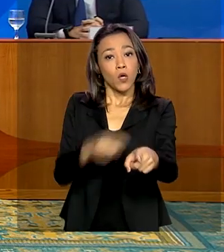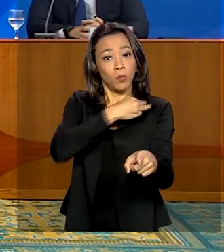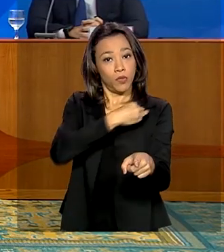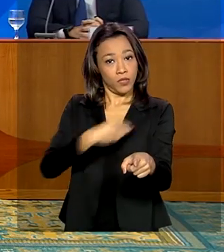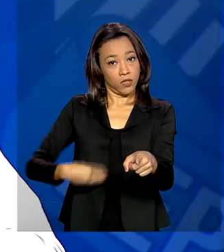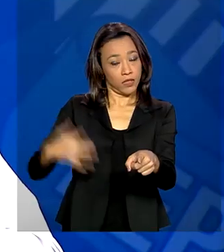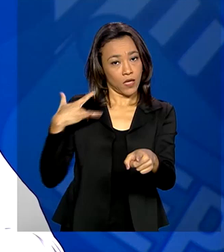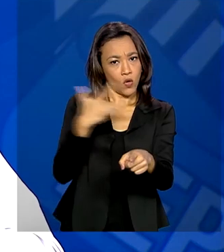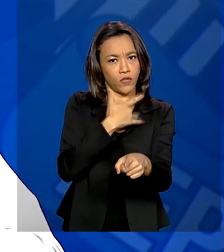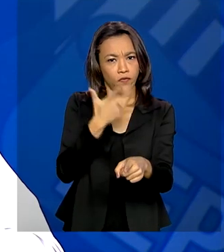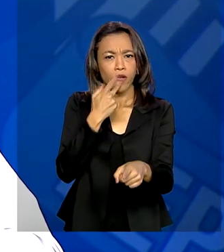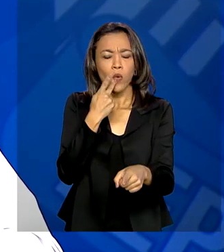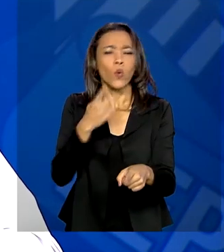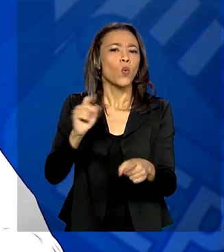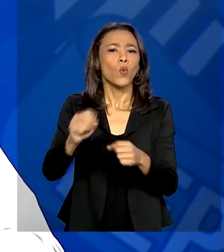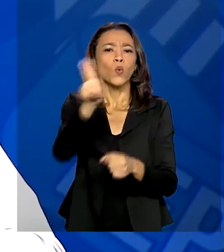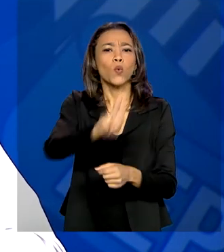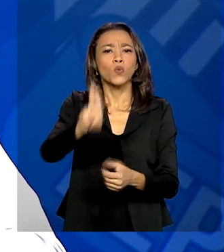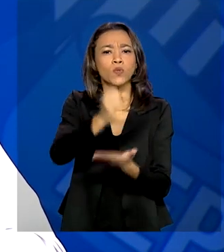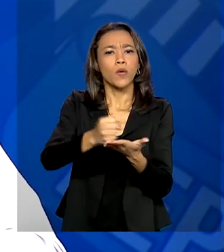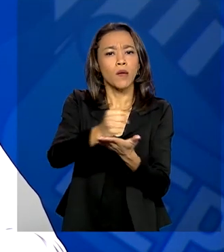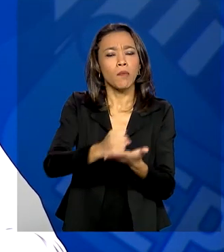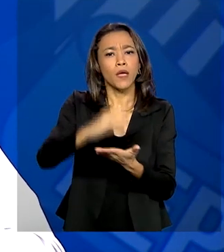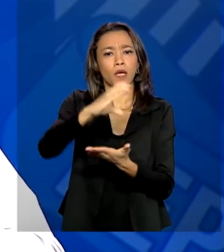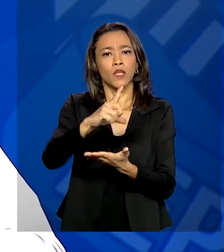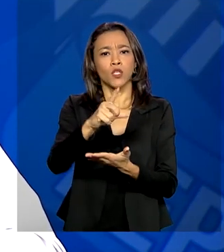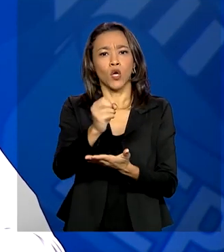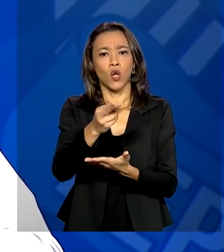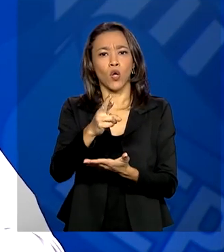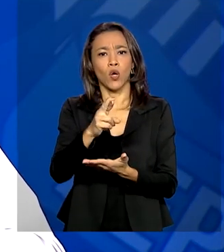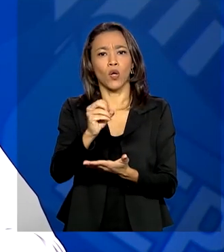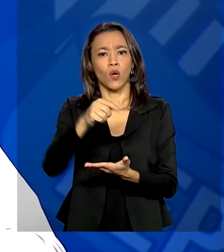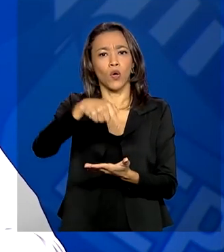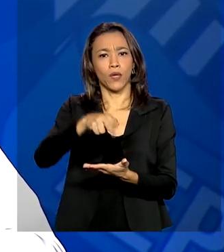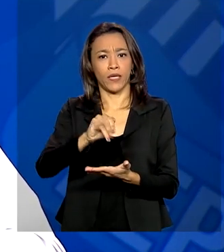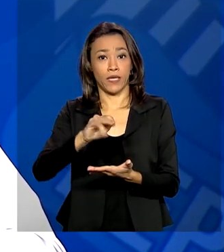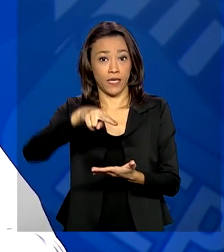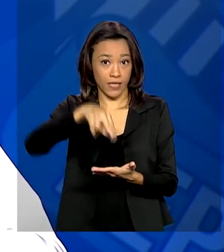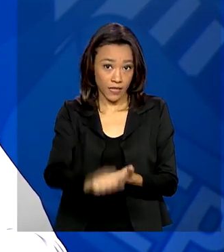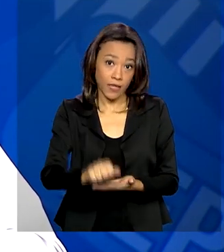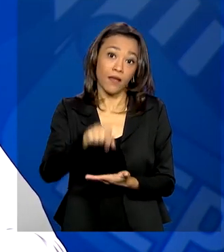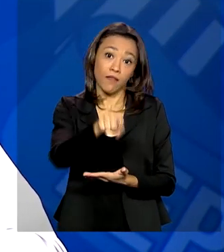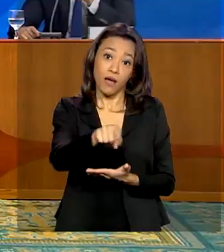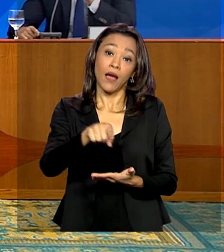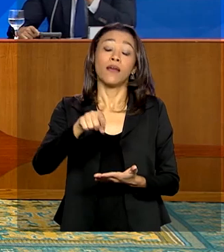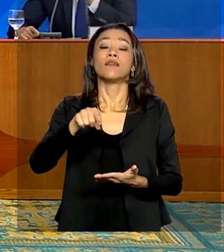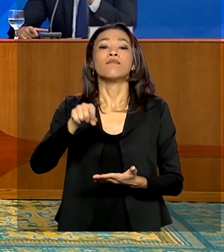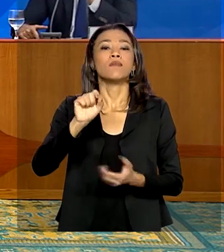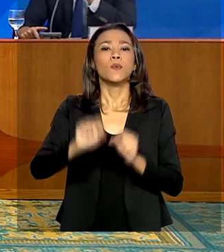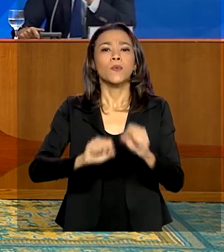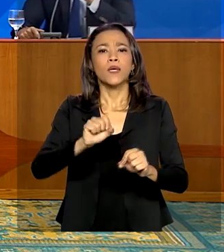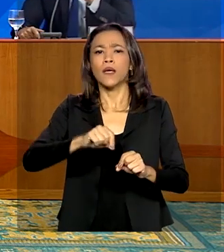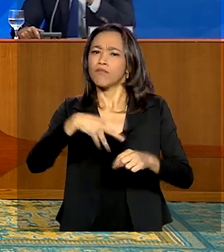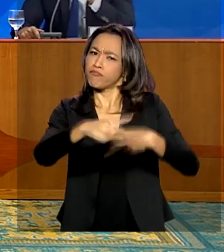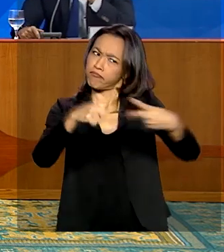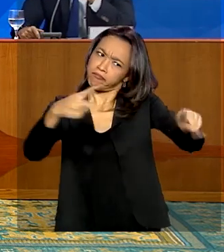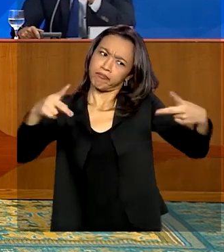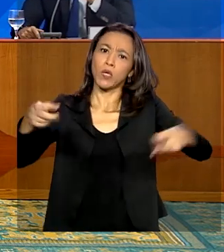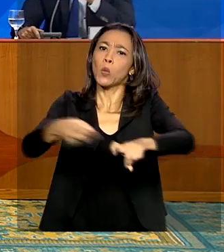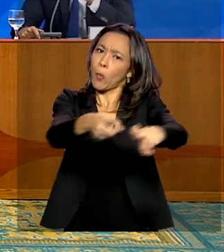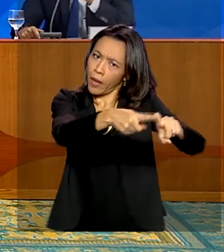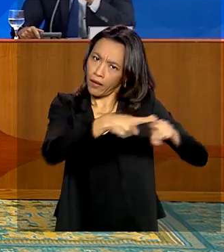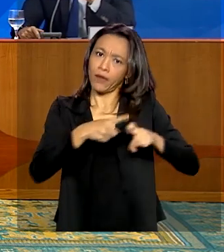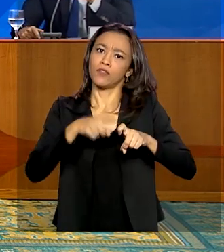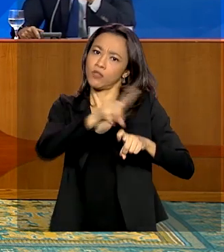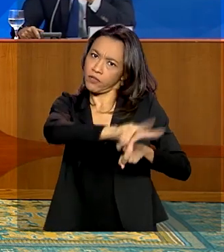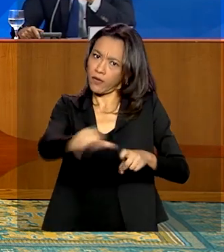cloroquina para casos leves da doença. A indicação do medicamento ficará a cargo do próprio médico, que deverá